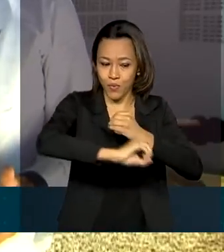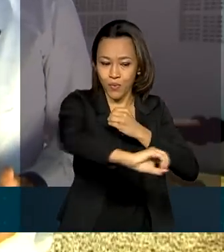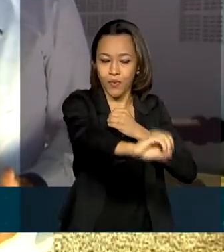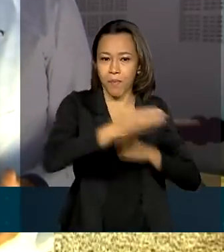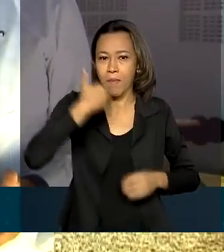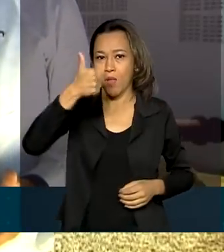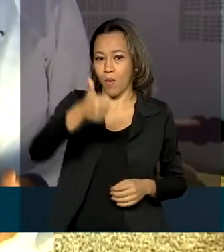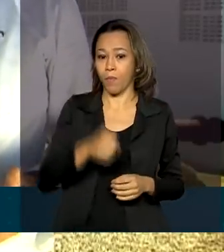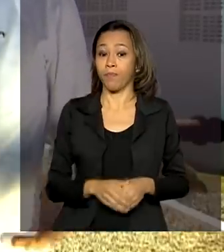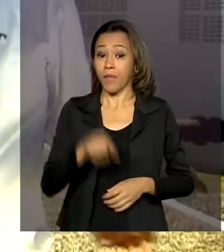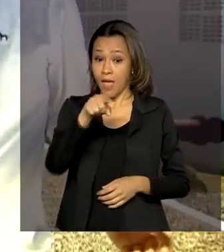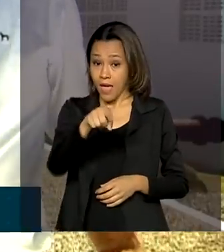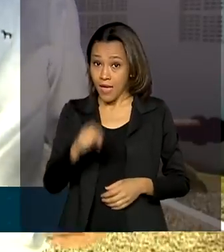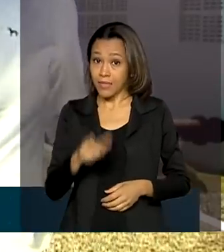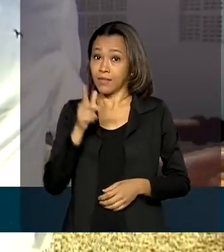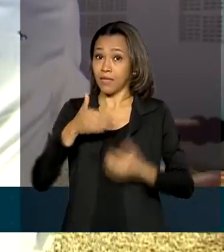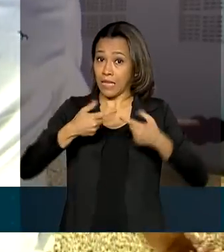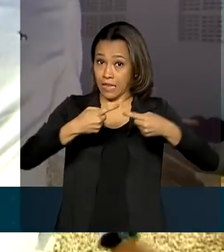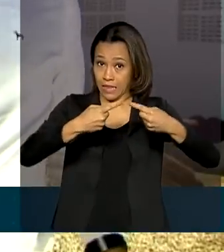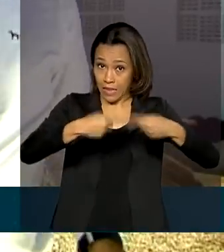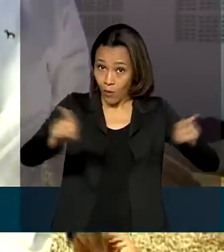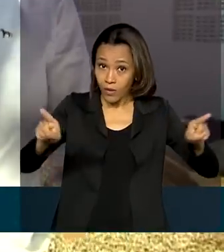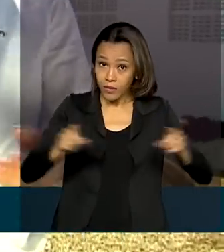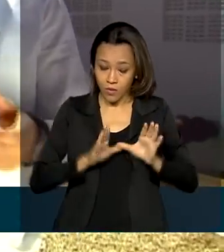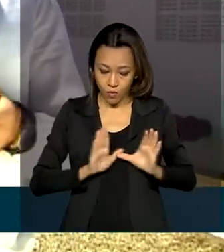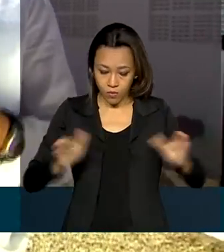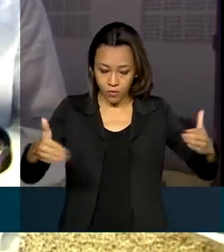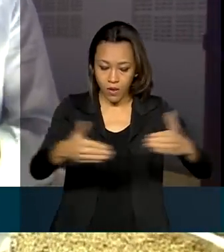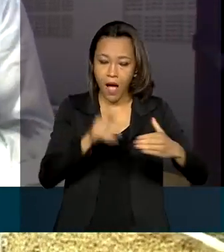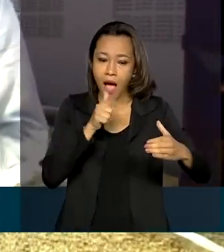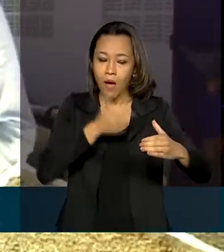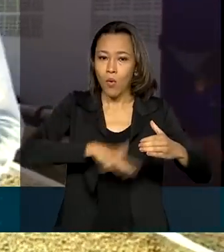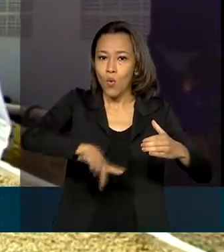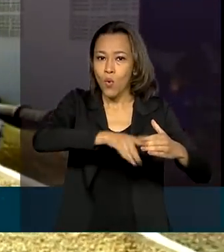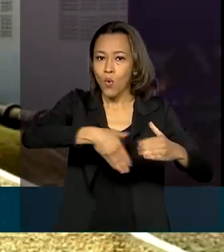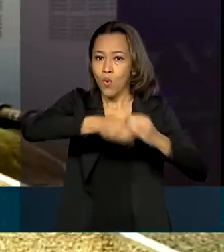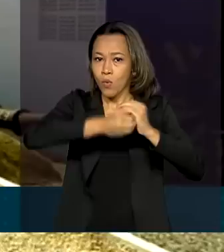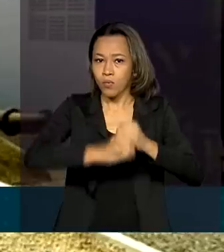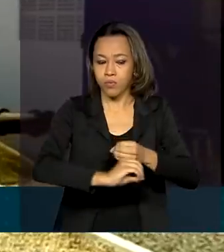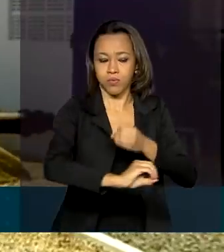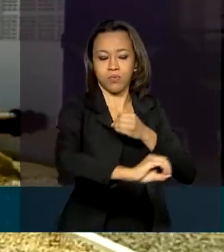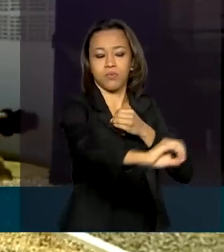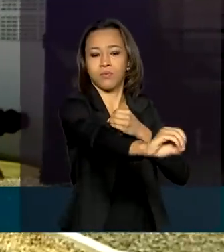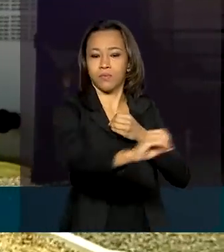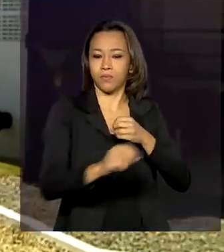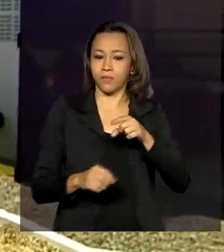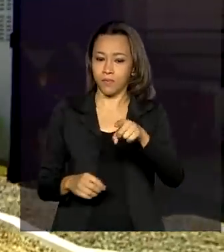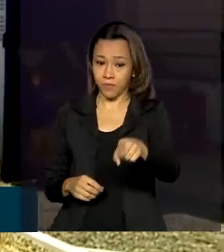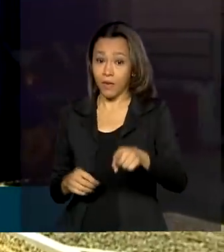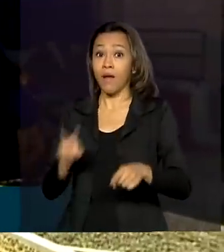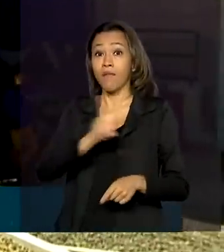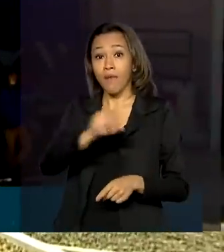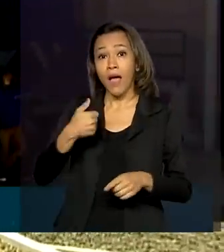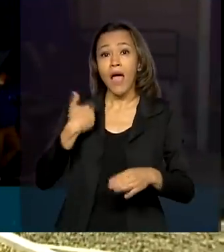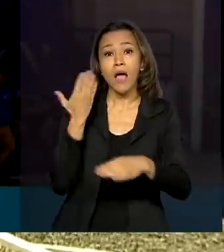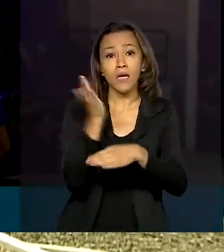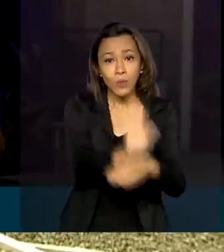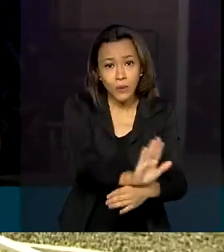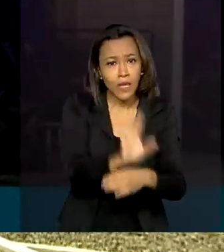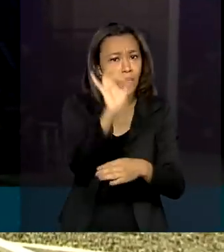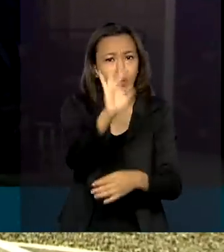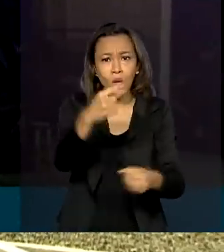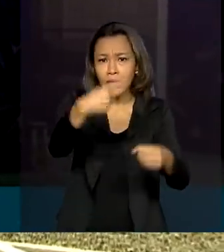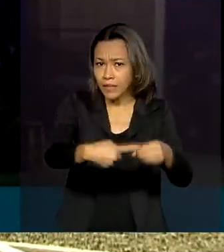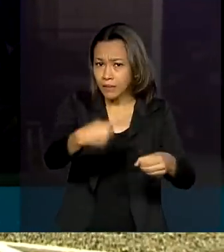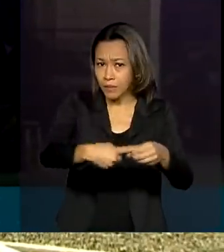inauguração da adutora do PAGEU, obra executada pelo Departamento Nacional de Obras contra a Seca, irá beneficiar não só o município